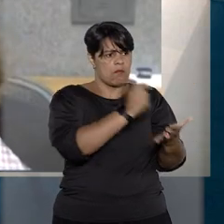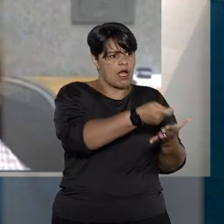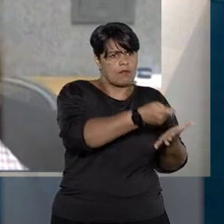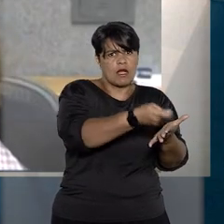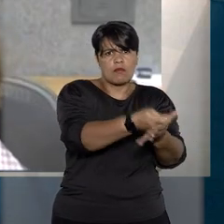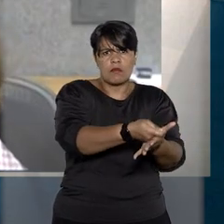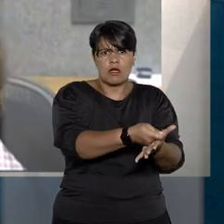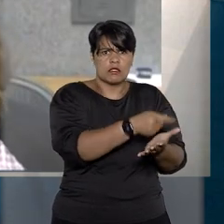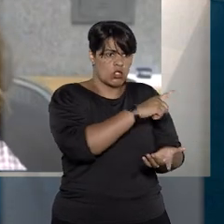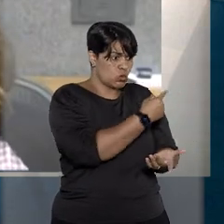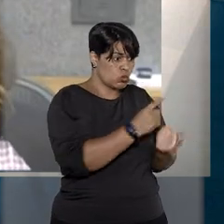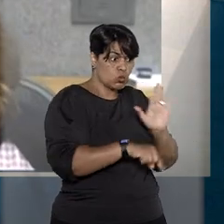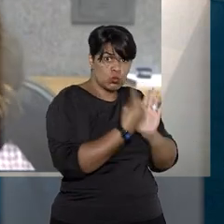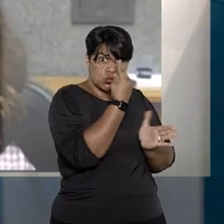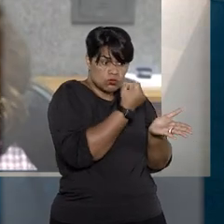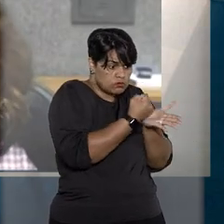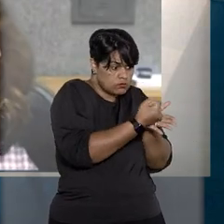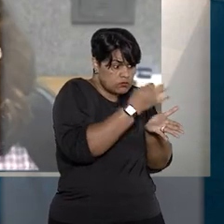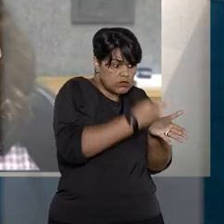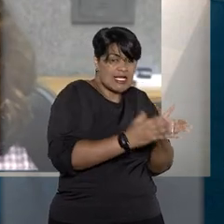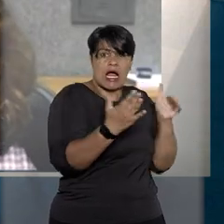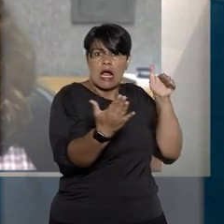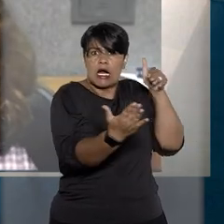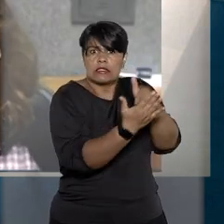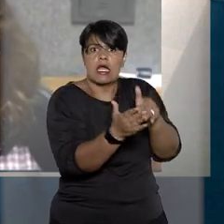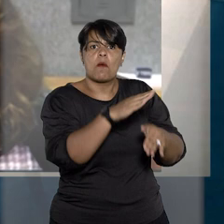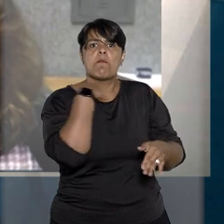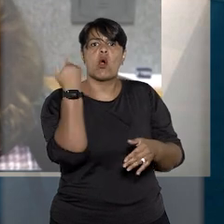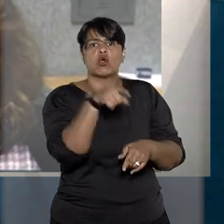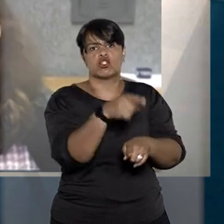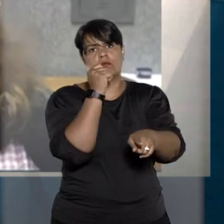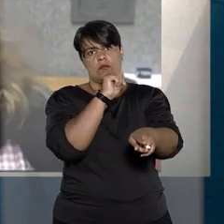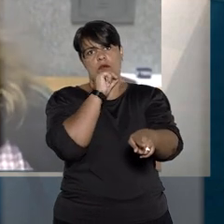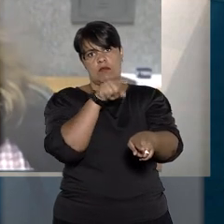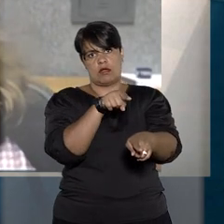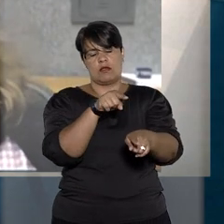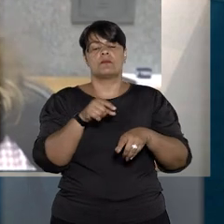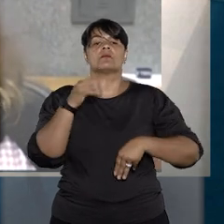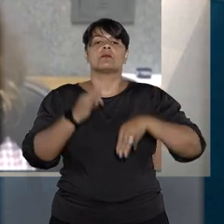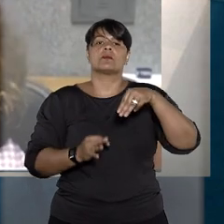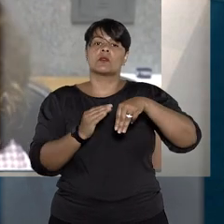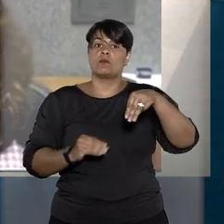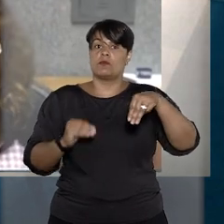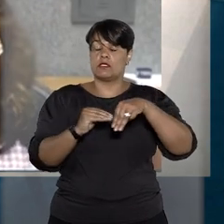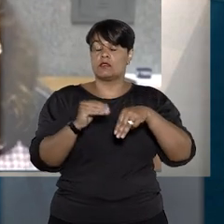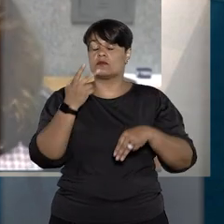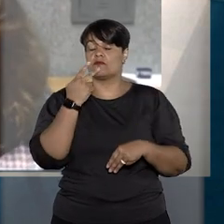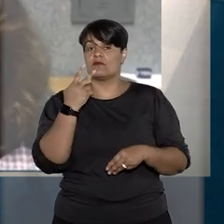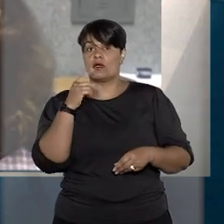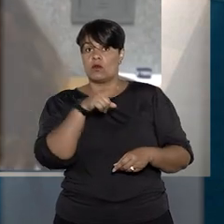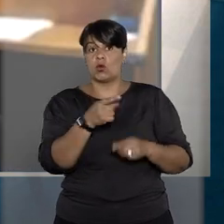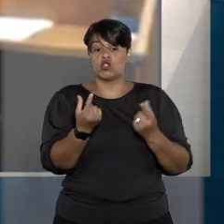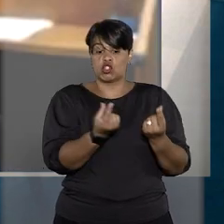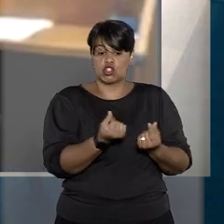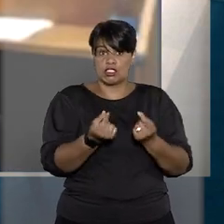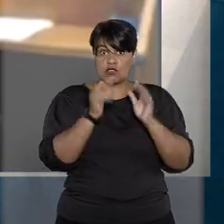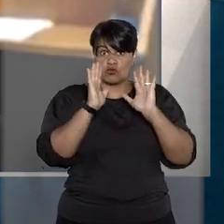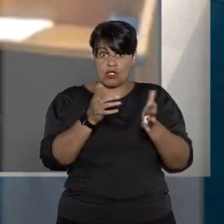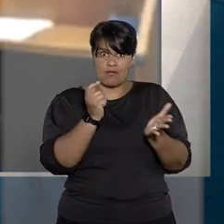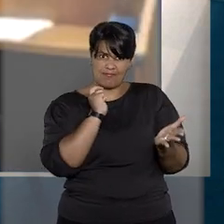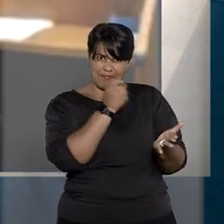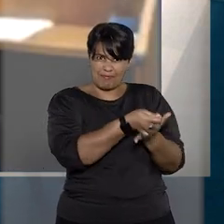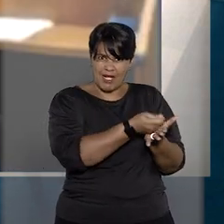da contratação até a morte da segurada. Para o relator, ministro Ricardo Vilas Boscoeva, já que os valores dos prêmios foram